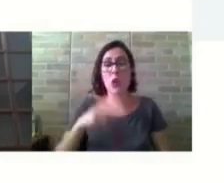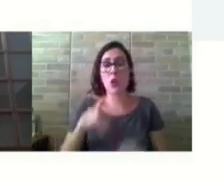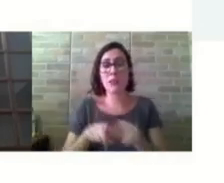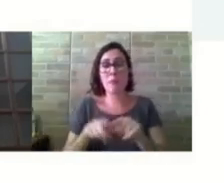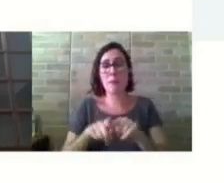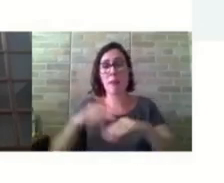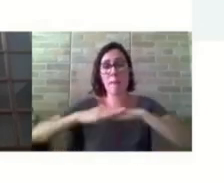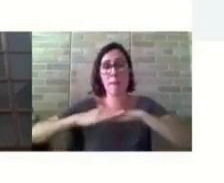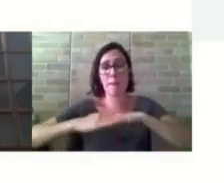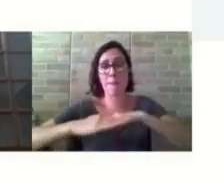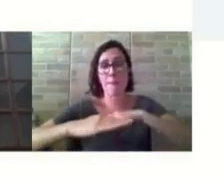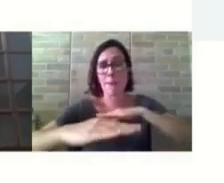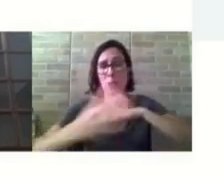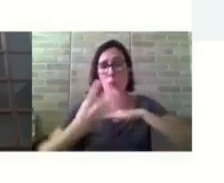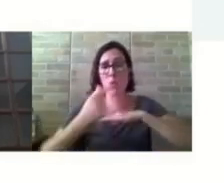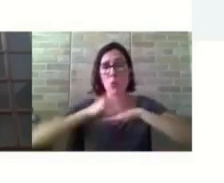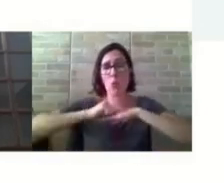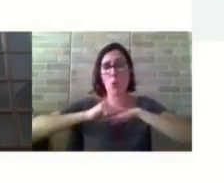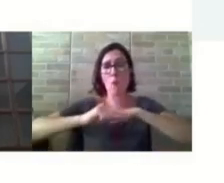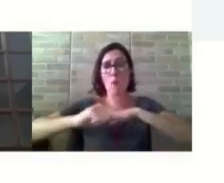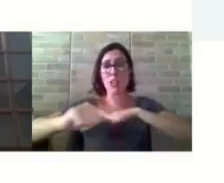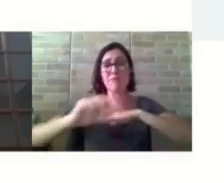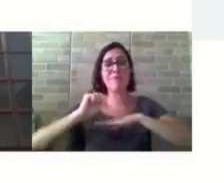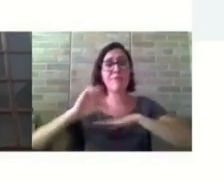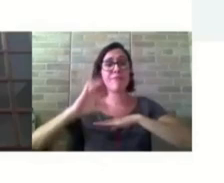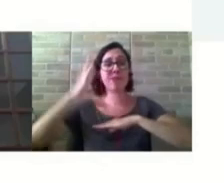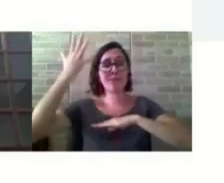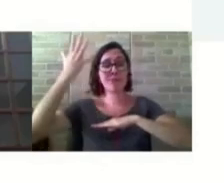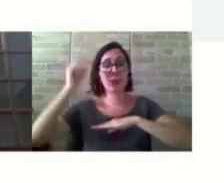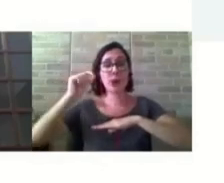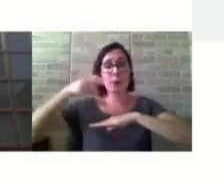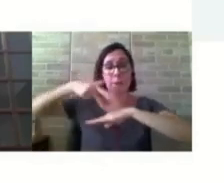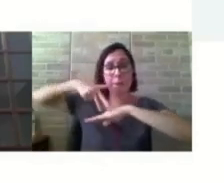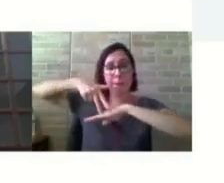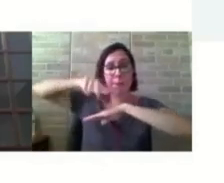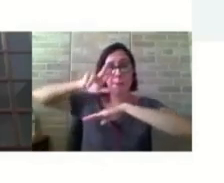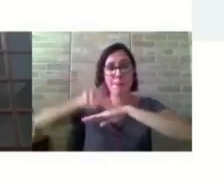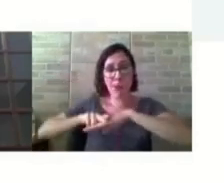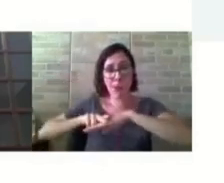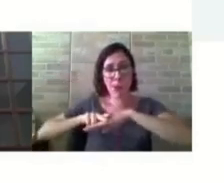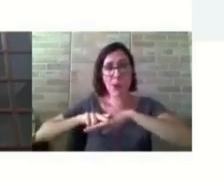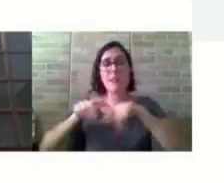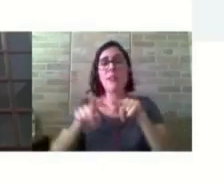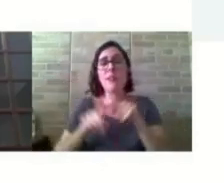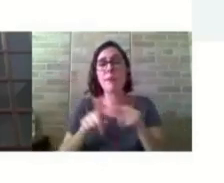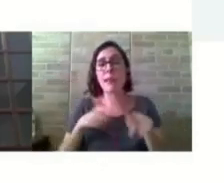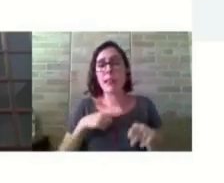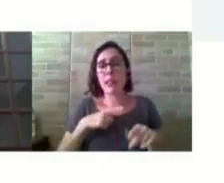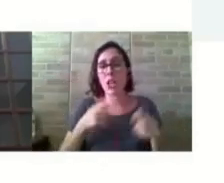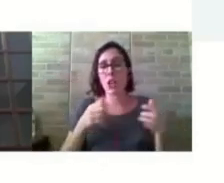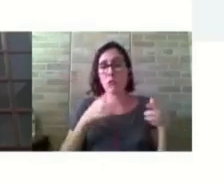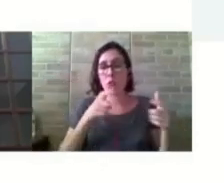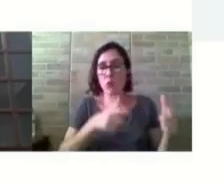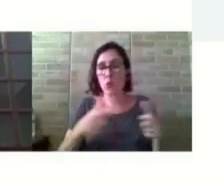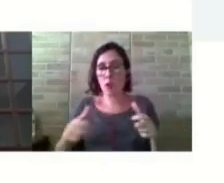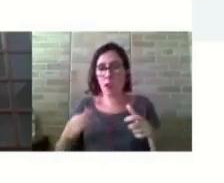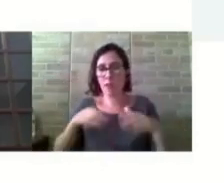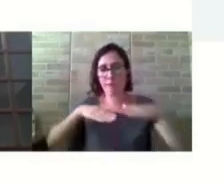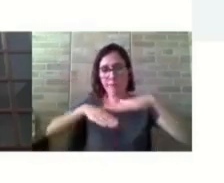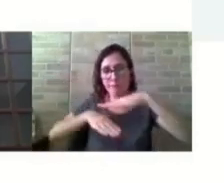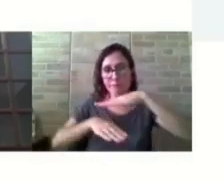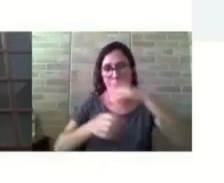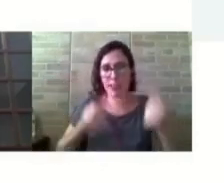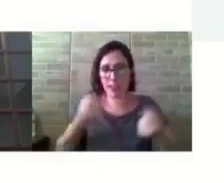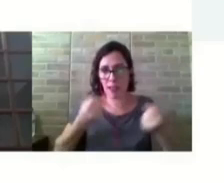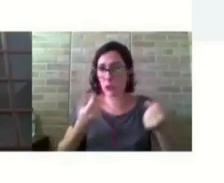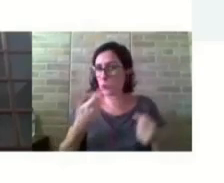de acidente, né? Alguns estacionamentos não tinham sinalização para usuários de cadeiras de